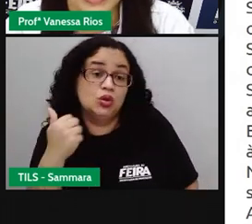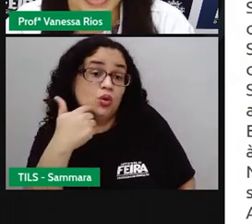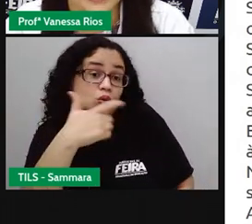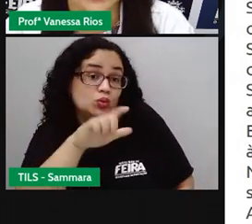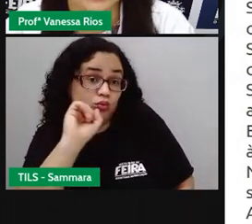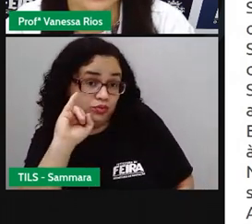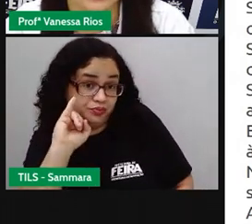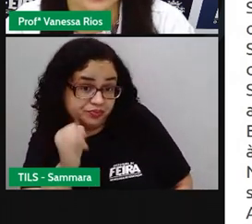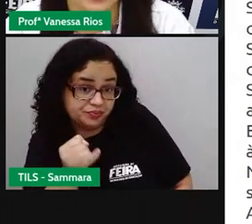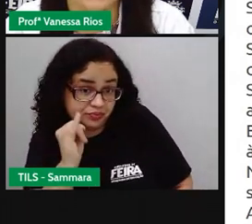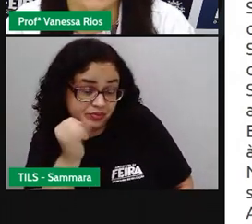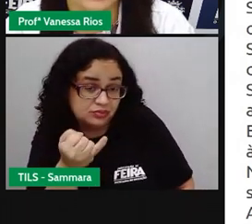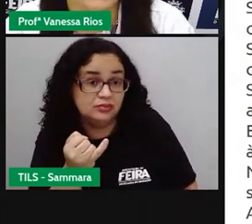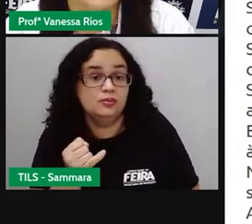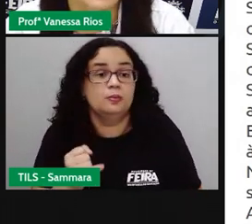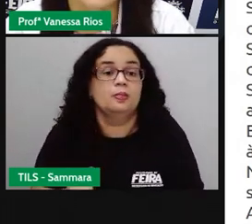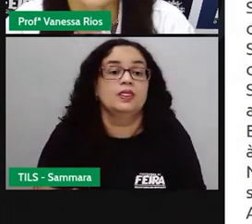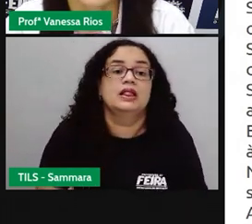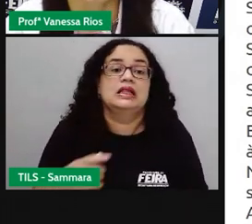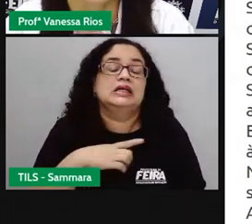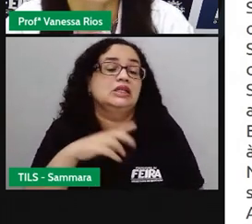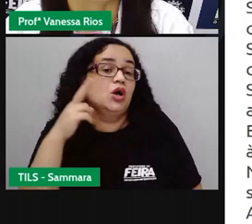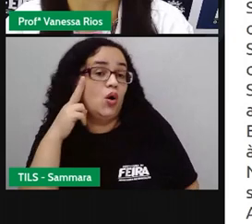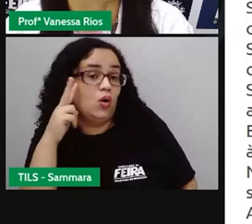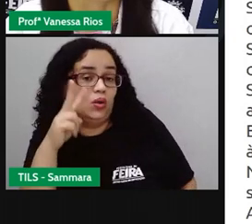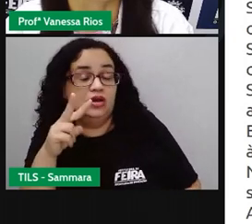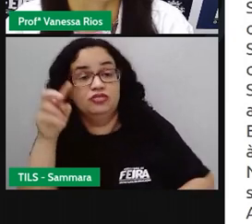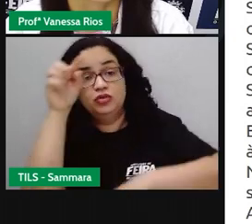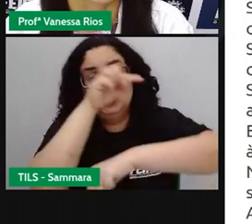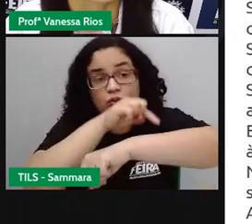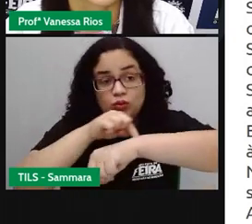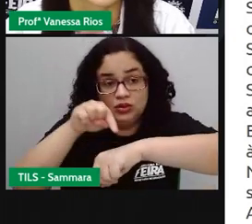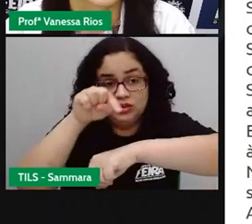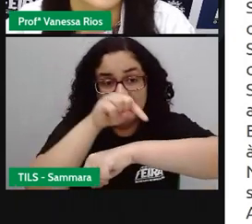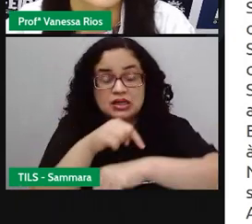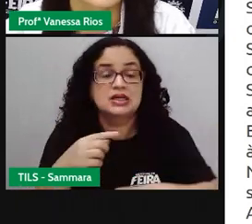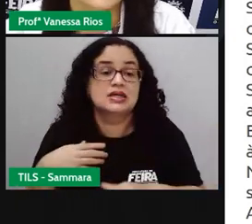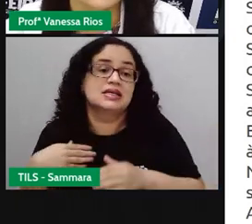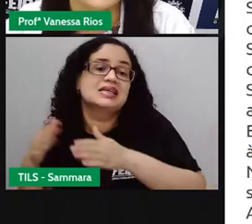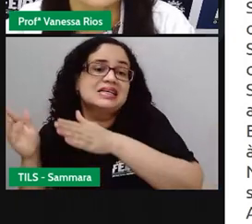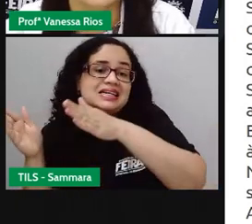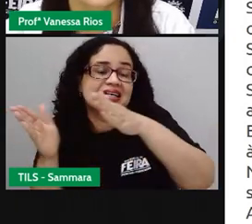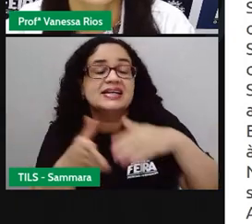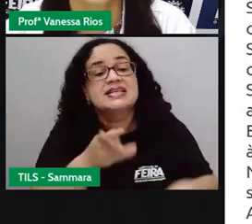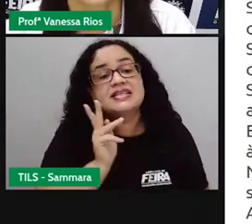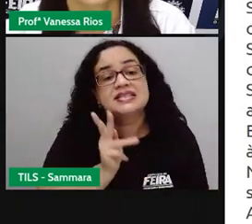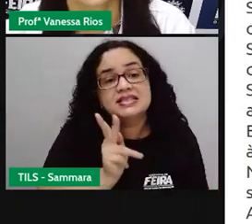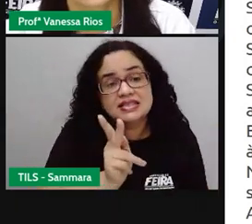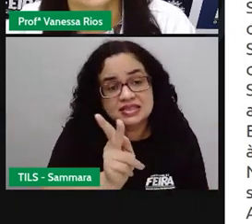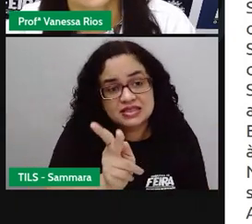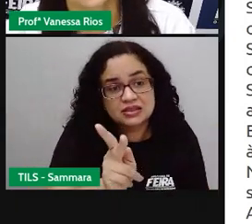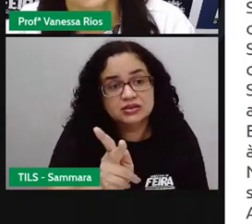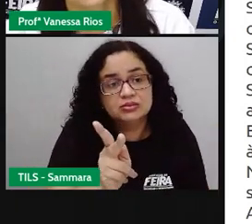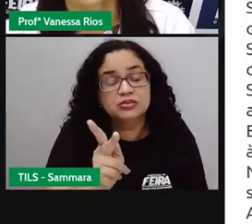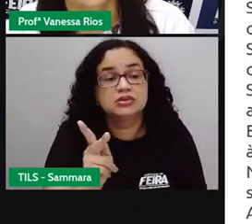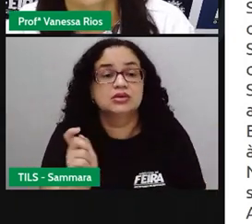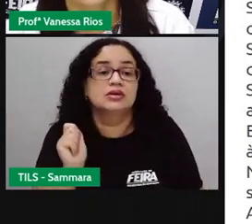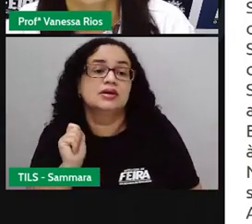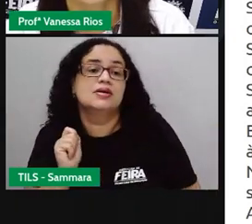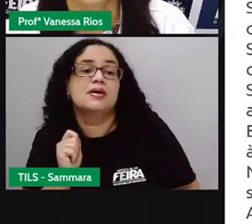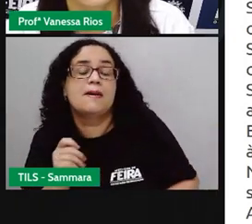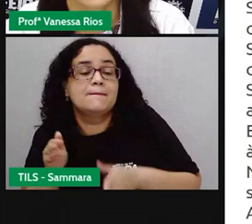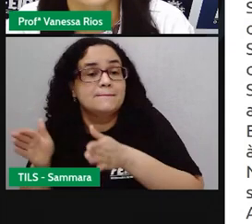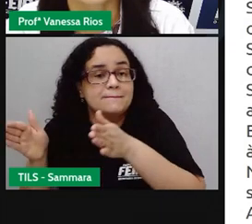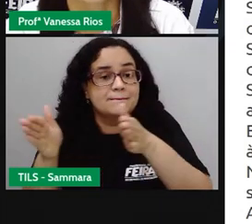oportunidade, eu nem olhava o relógio. Seguiria sempre em frente e iria jogando